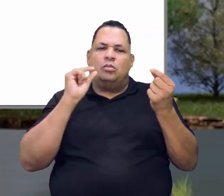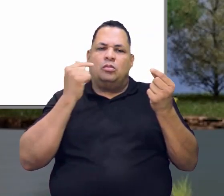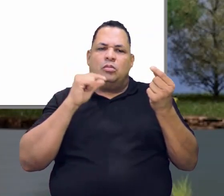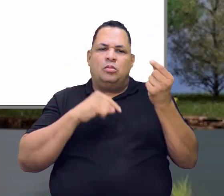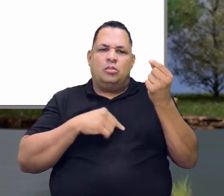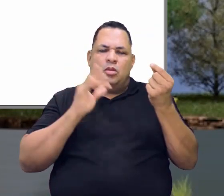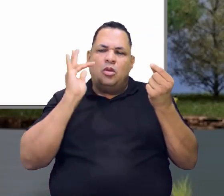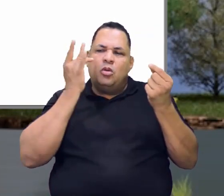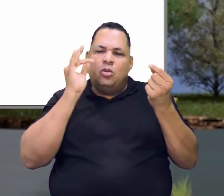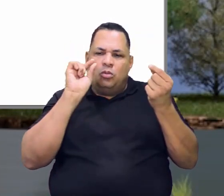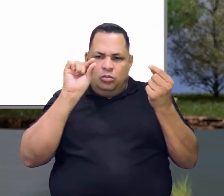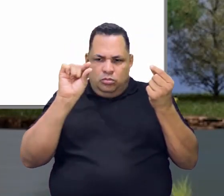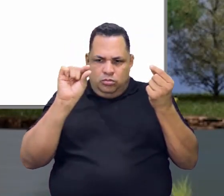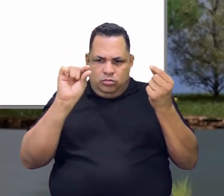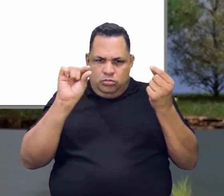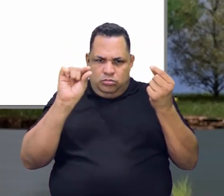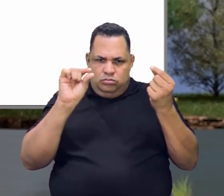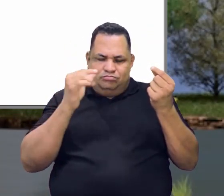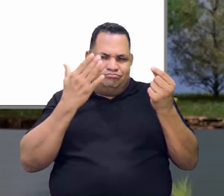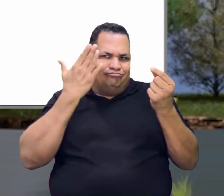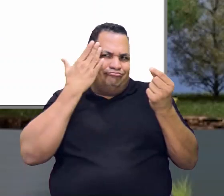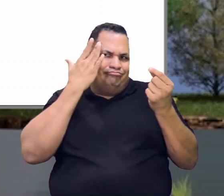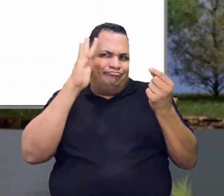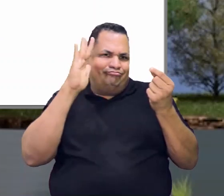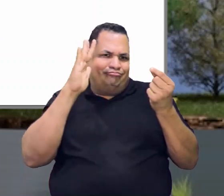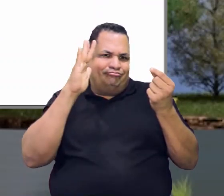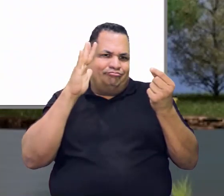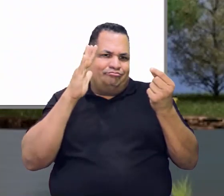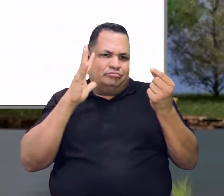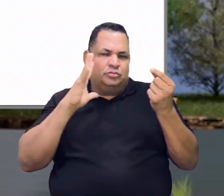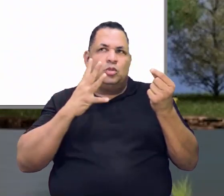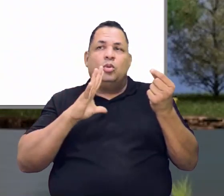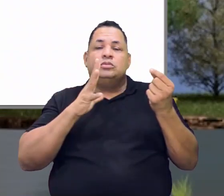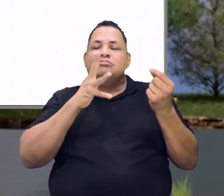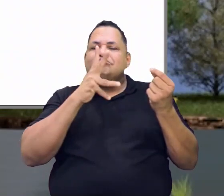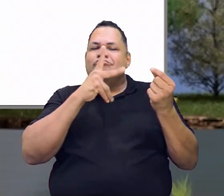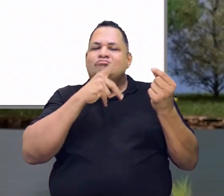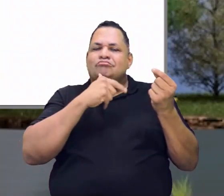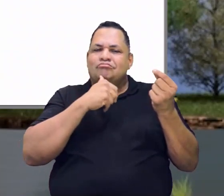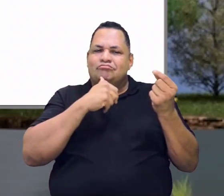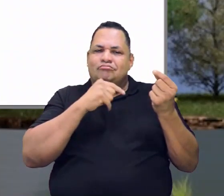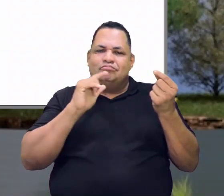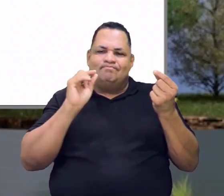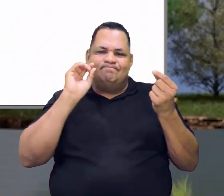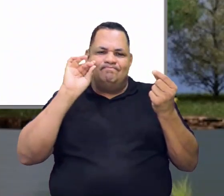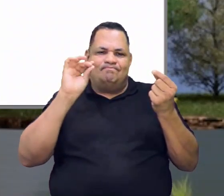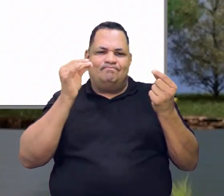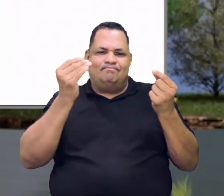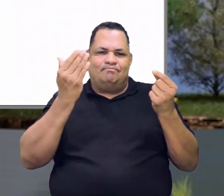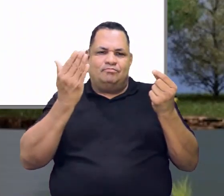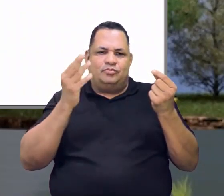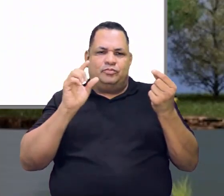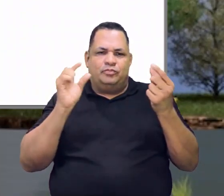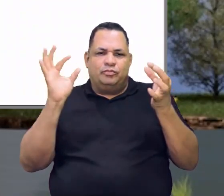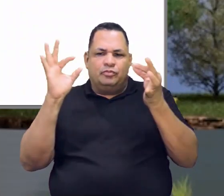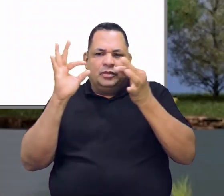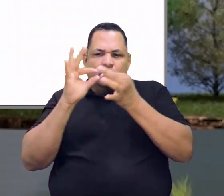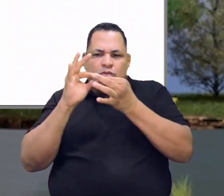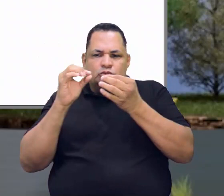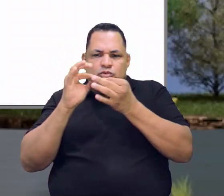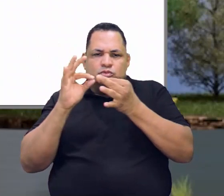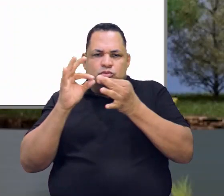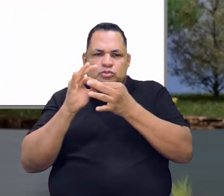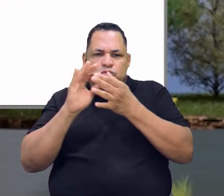Aquele grão do ouro, tu não sabe o tempo que ele leva para unir